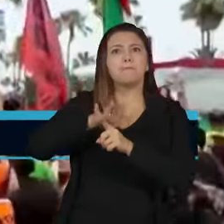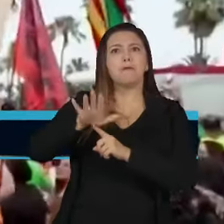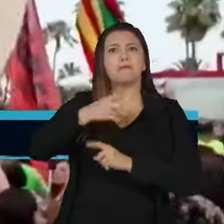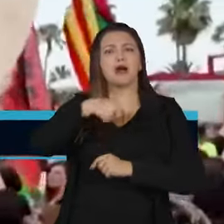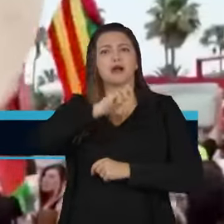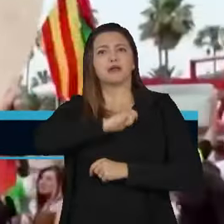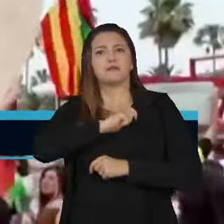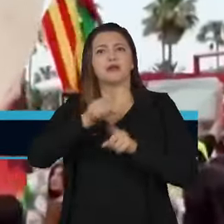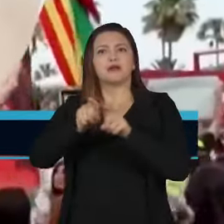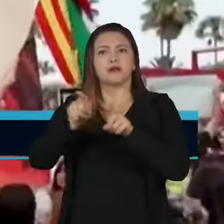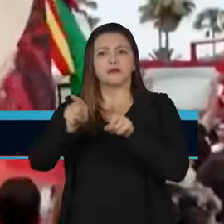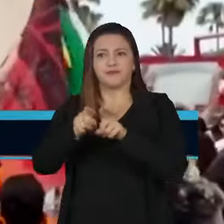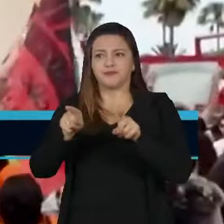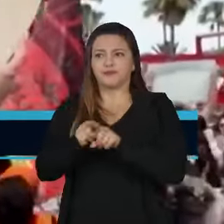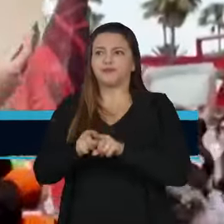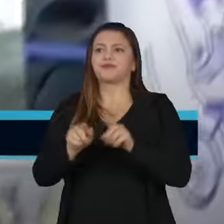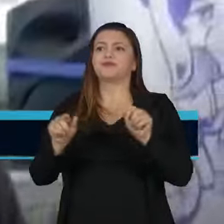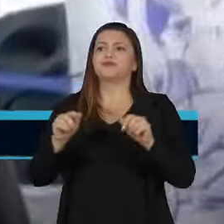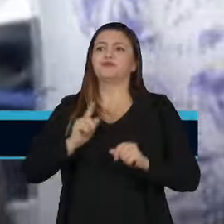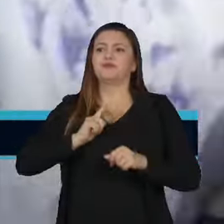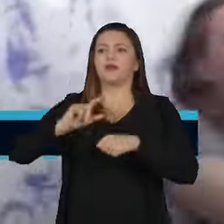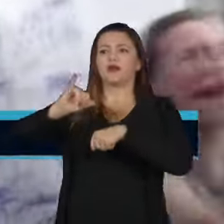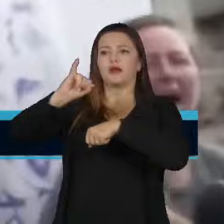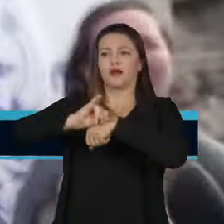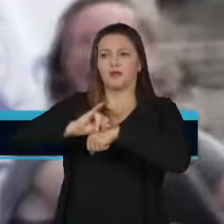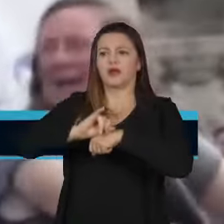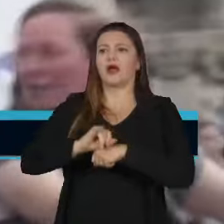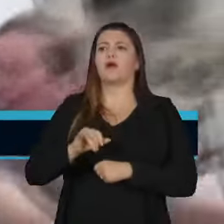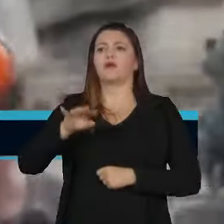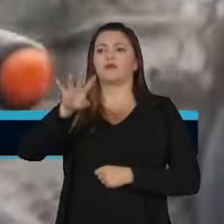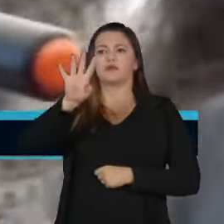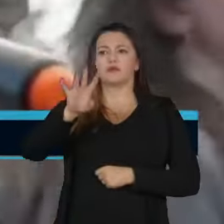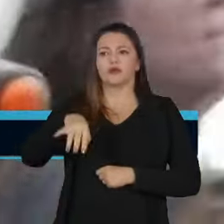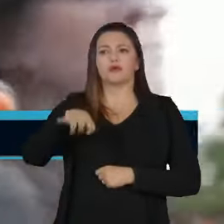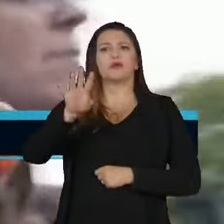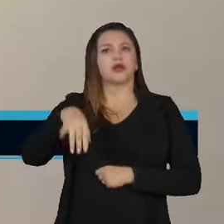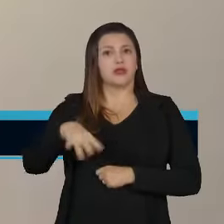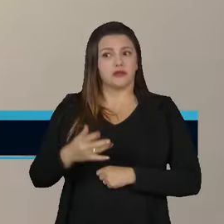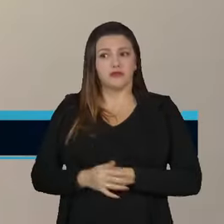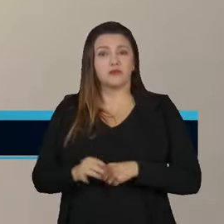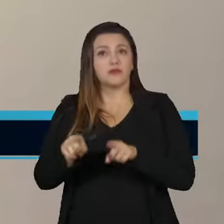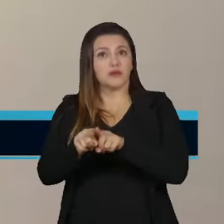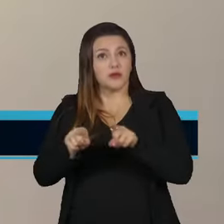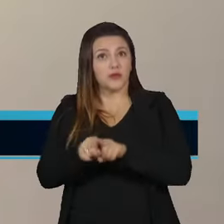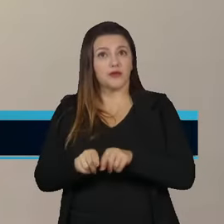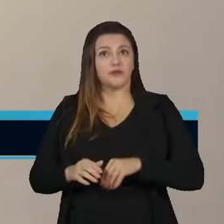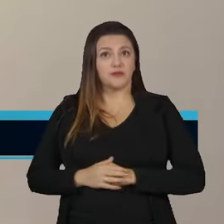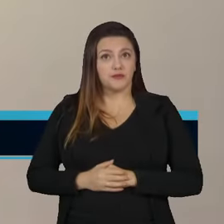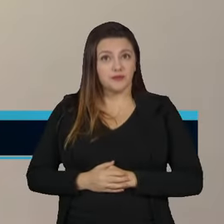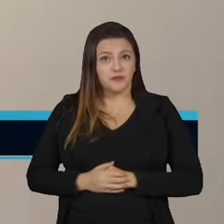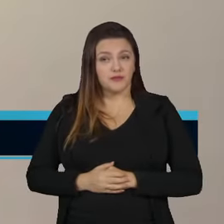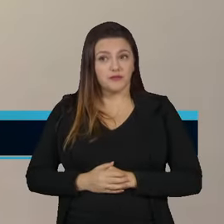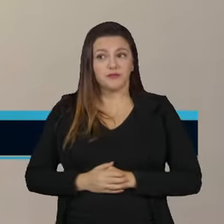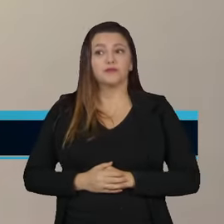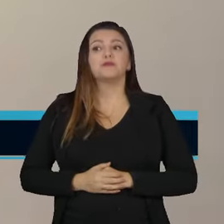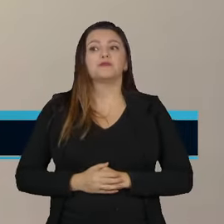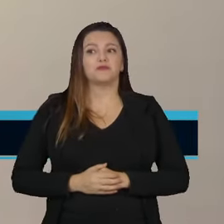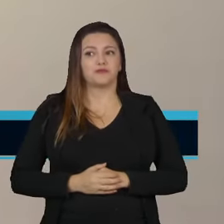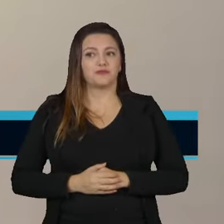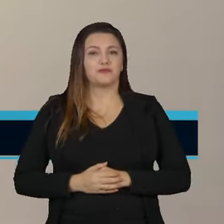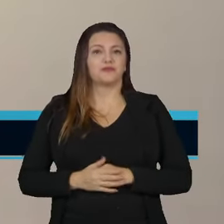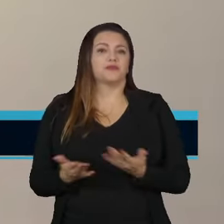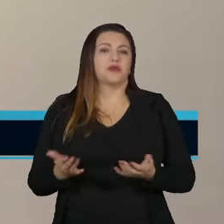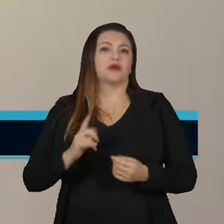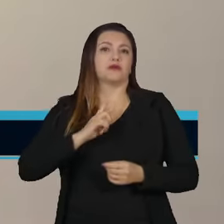capital da Cataluña, tem visto explodir o número de visitantes e de preços nas últimas décadas. Quem mora no lugar não tem o mesmo